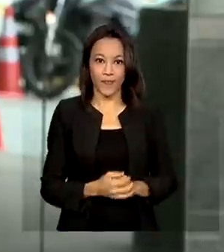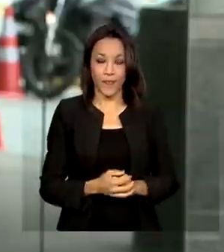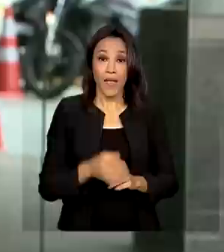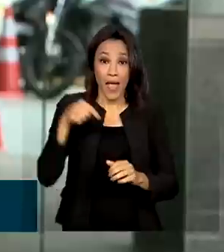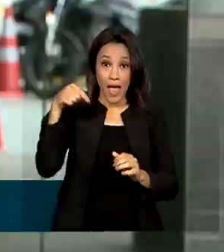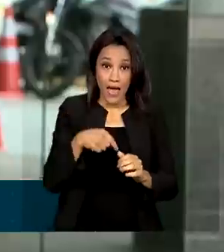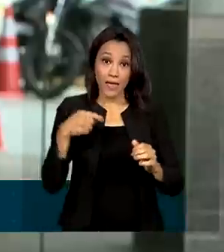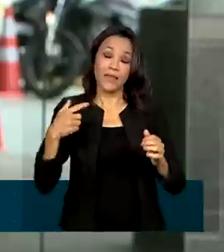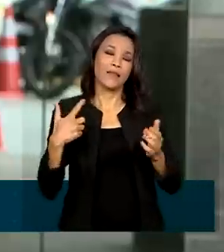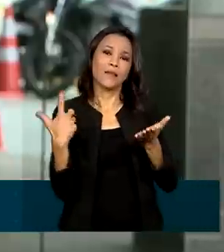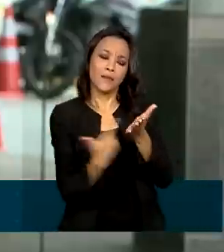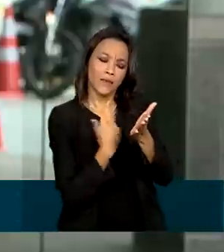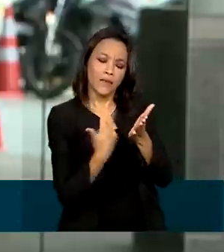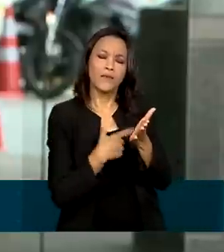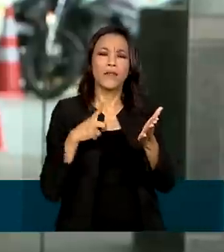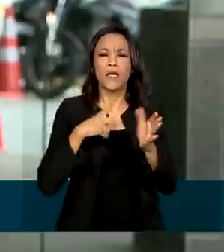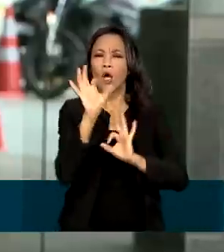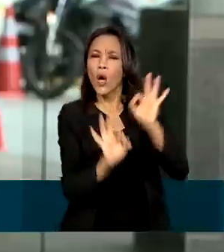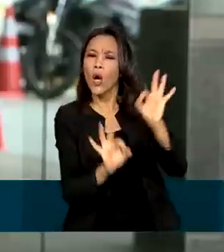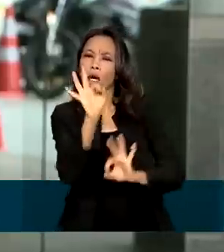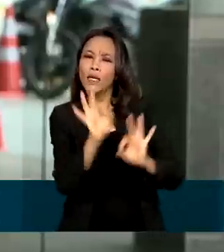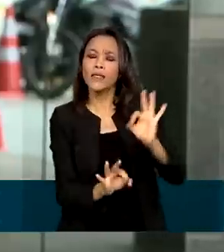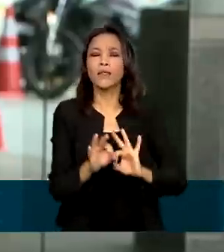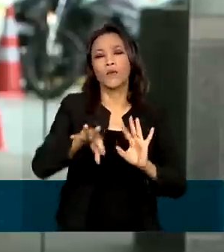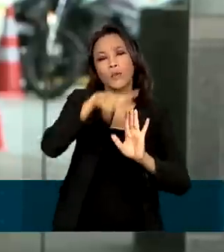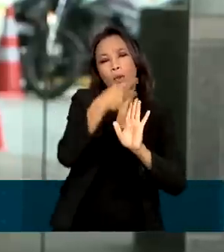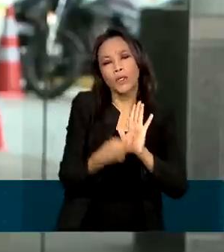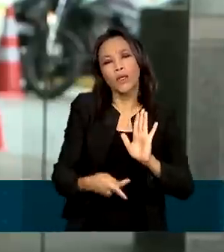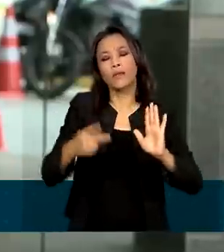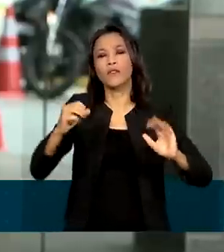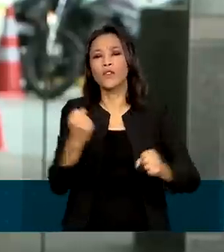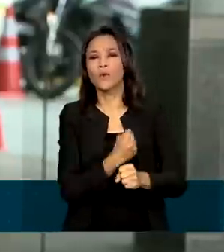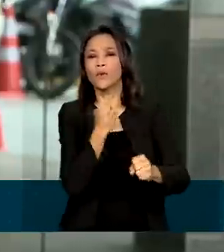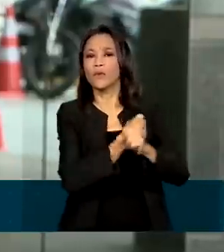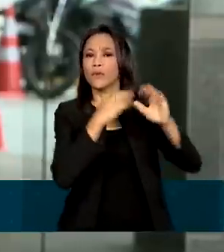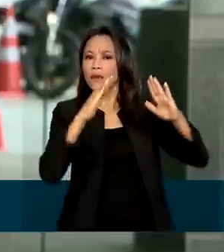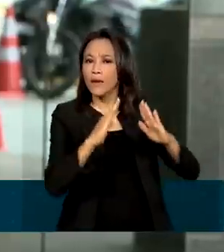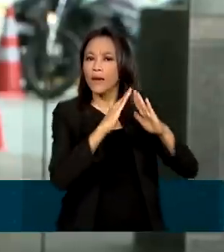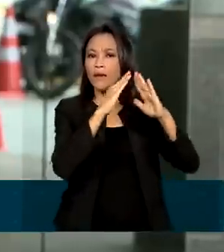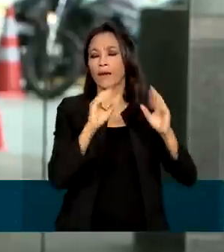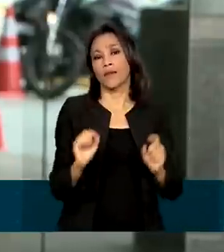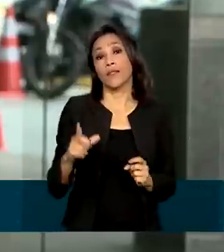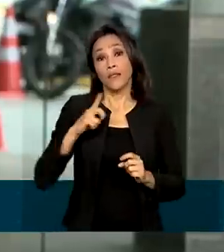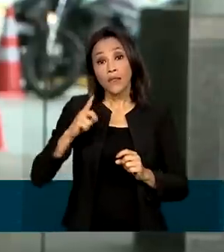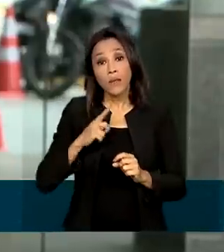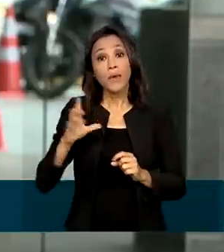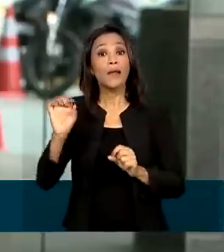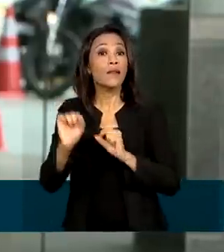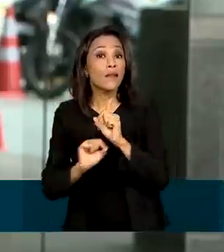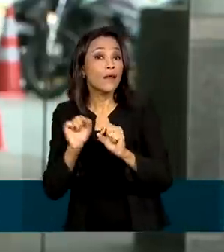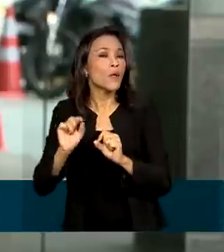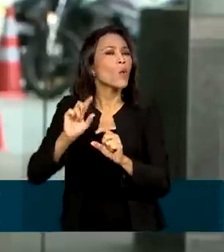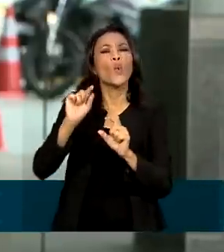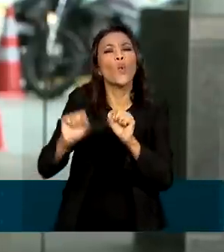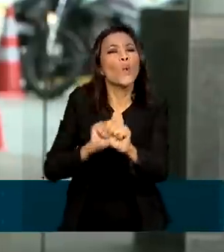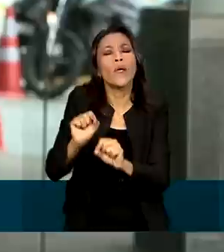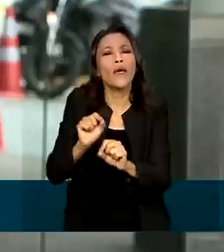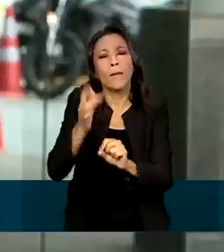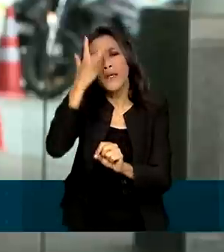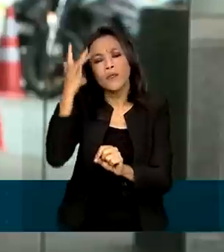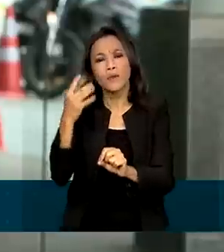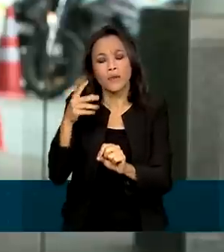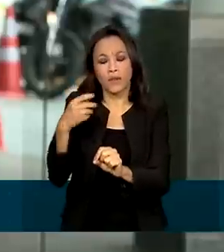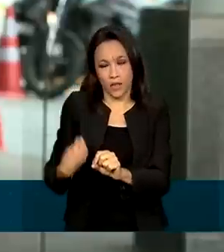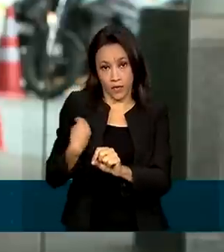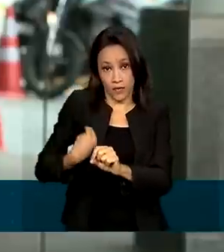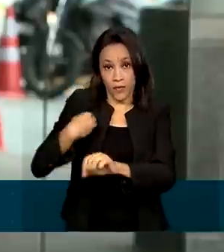publicação traz a estruturação de projetos de habitação, além de definir o conceito básico de população em situação de